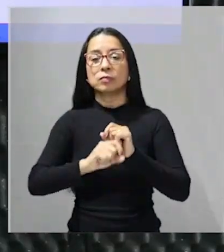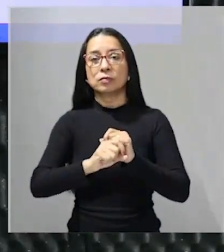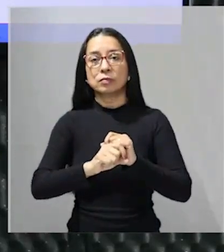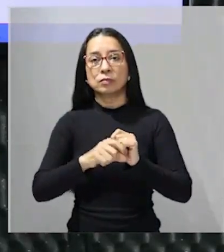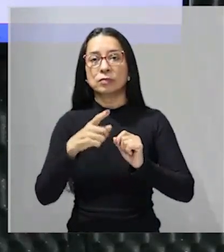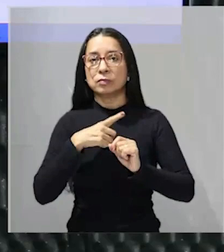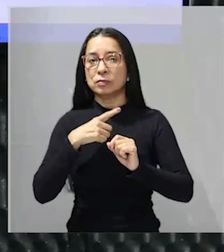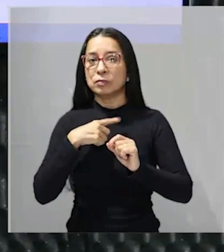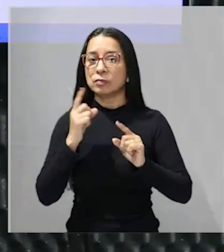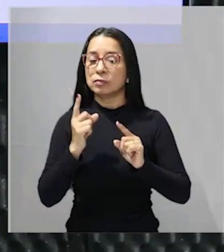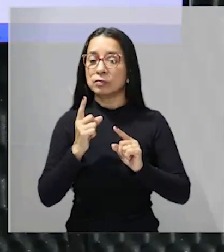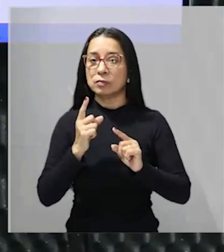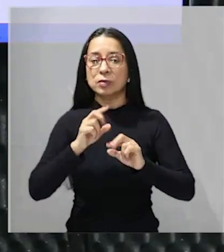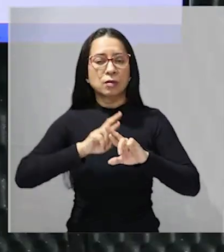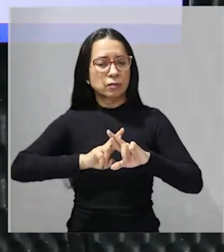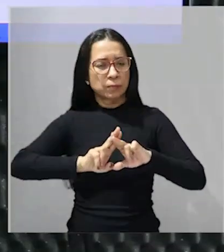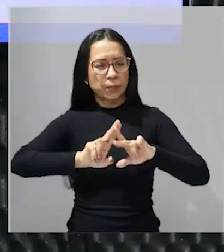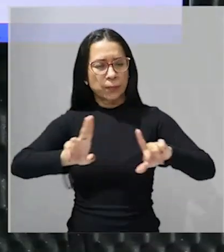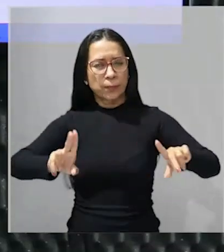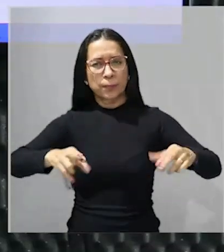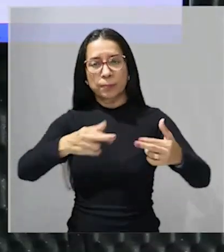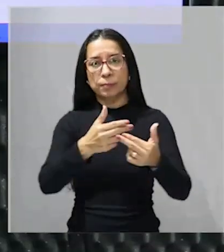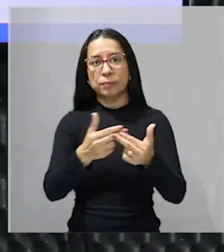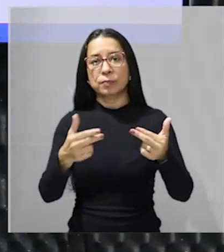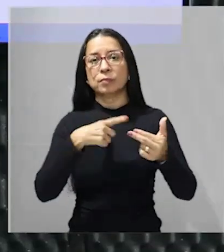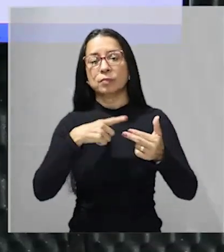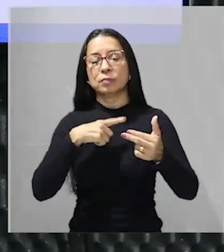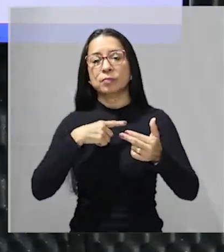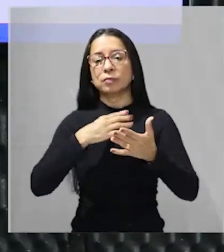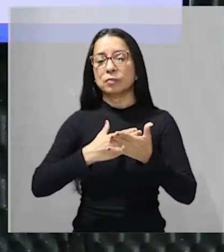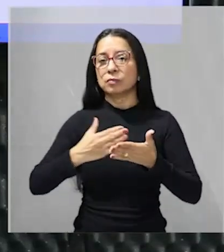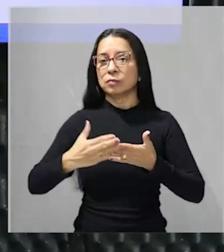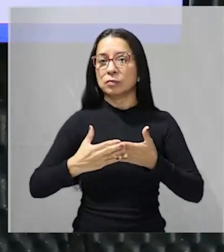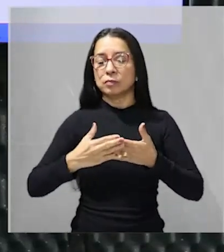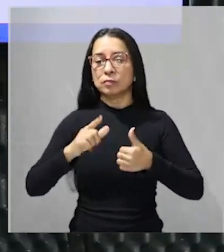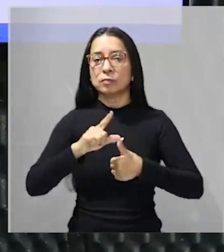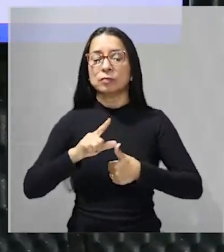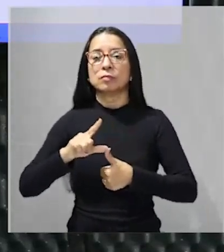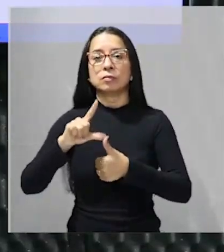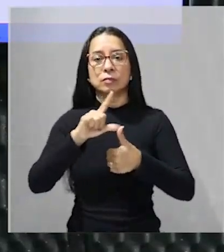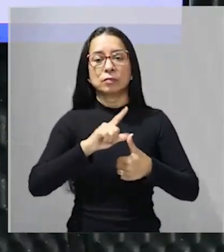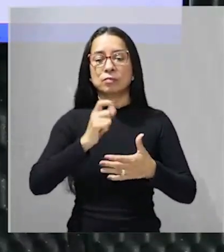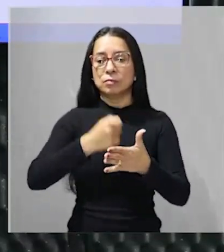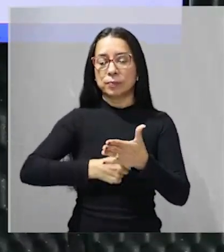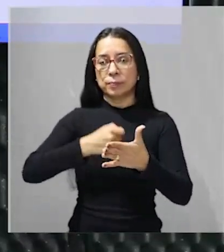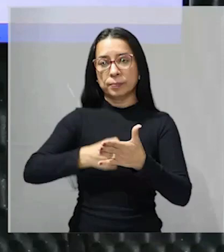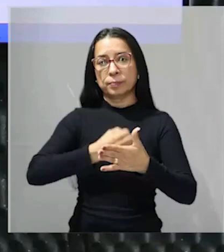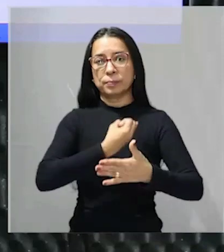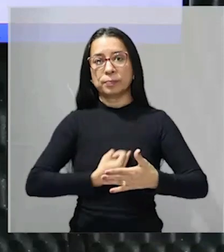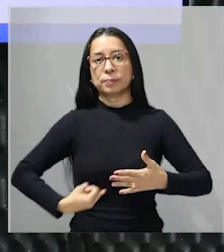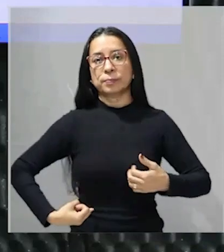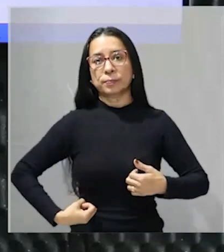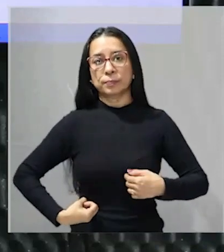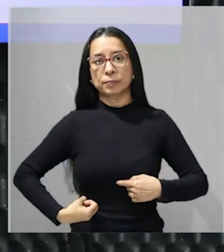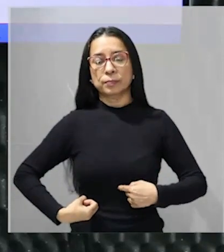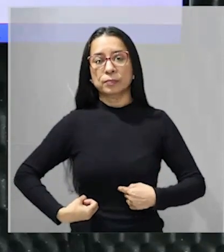deve a vários fatores você tem desde uma América Latina pressionada pelo imperialismo